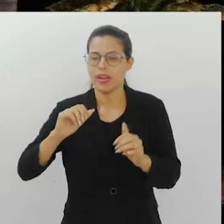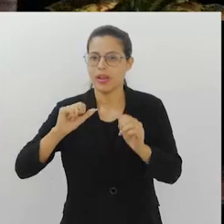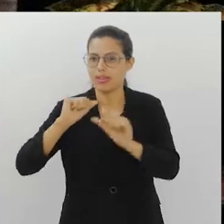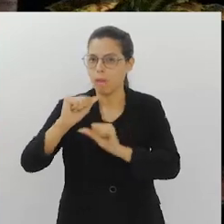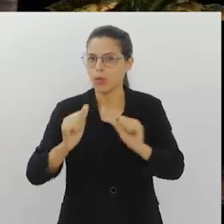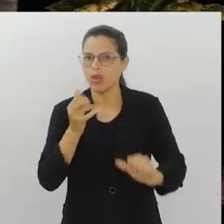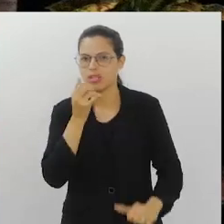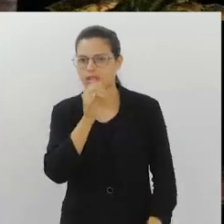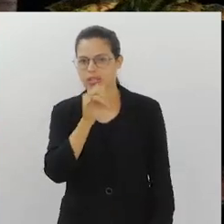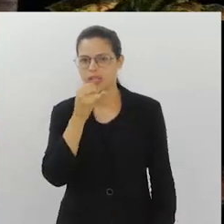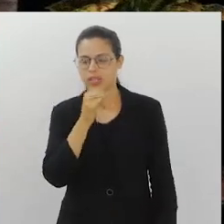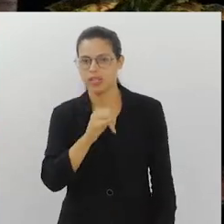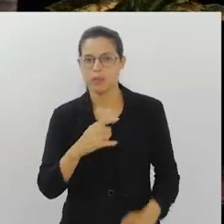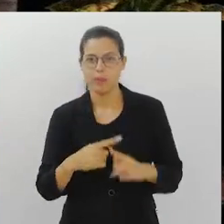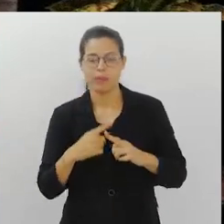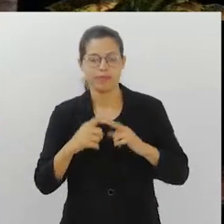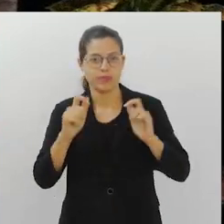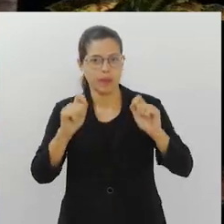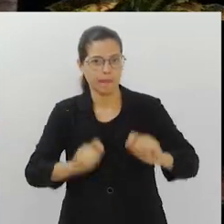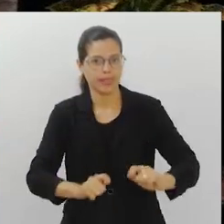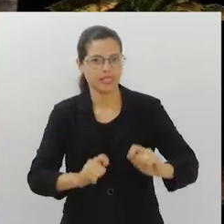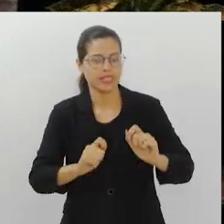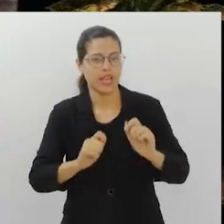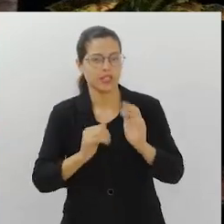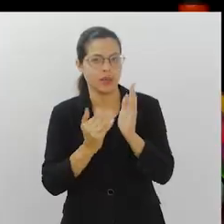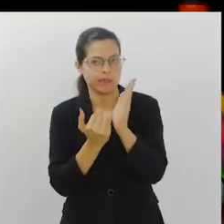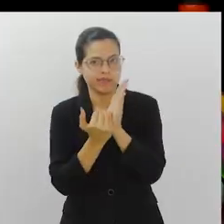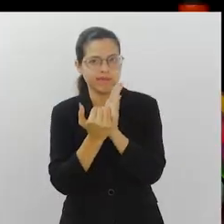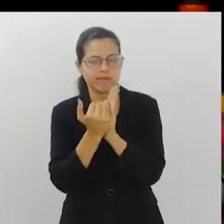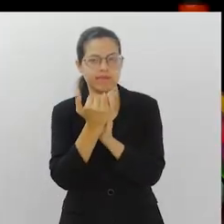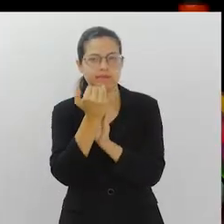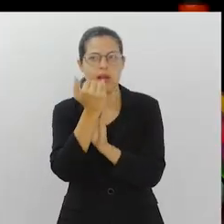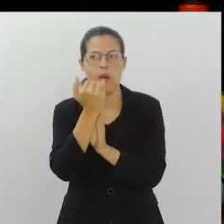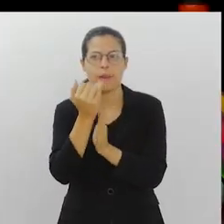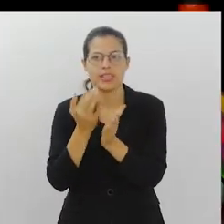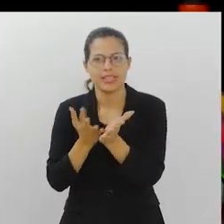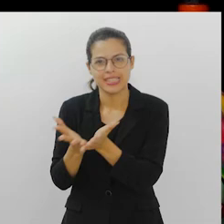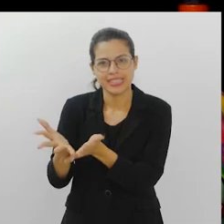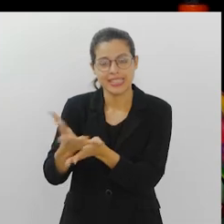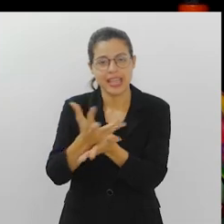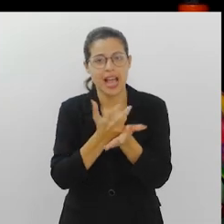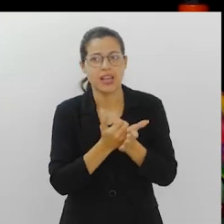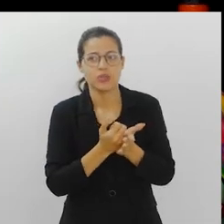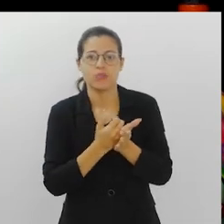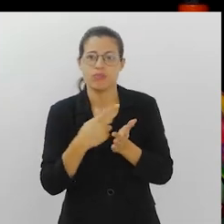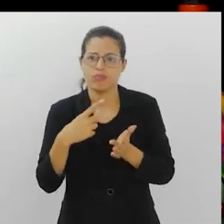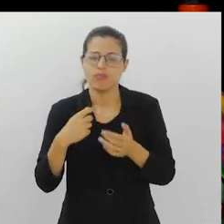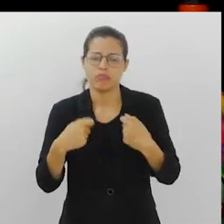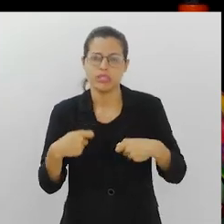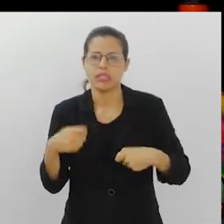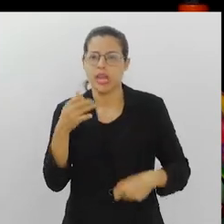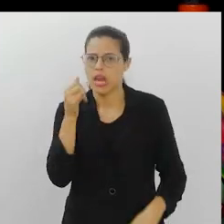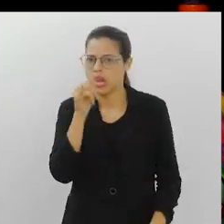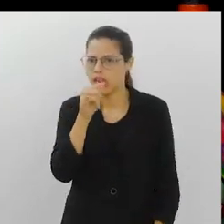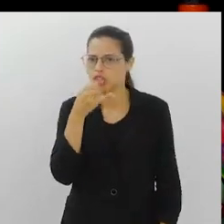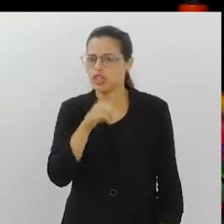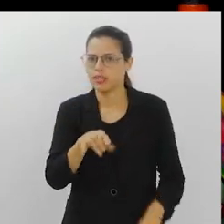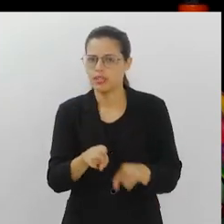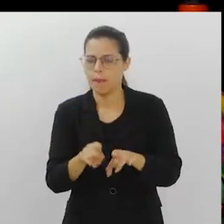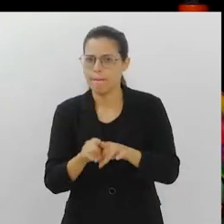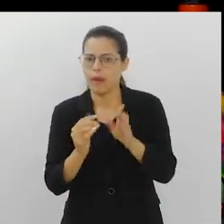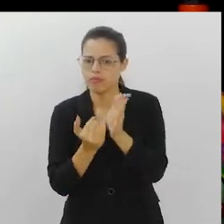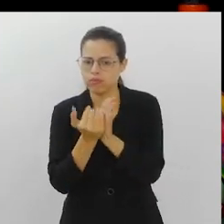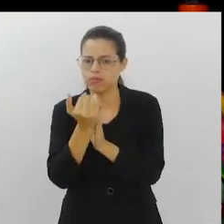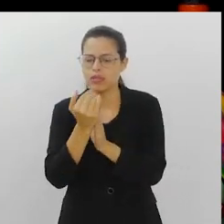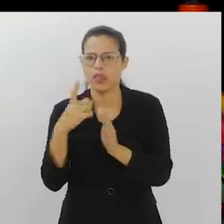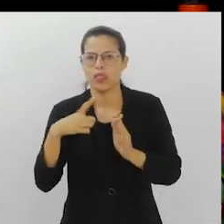Porque, quando você aumenta essa capacidade de concentração de dados, grandes bancos de dados, surge uma nova demanda, que é a demanda energética. Para isso, a gente vai